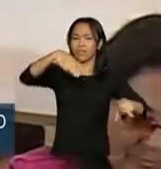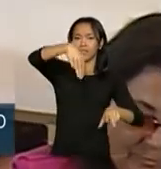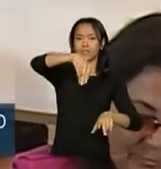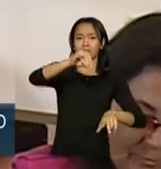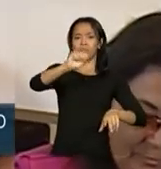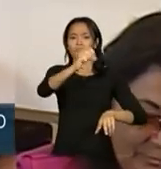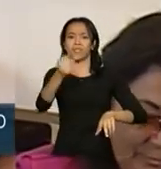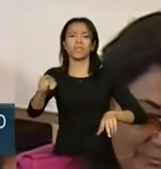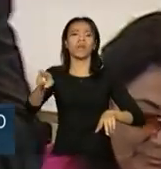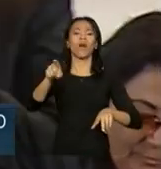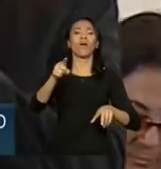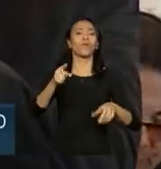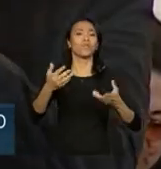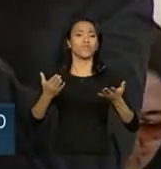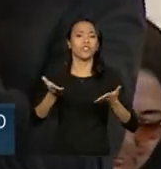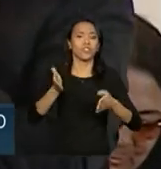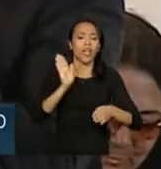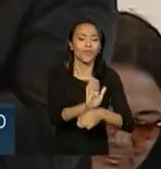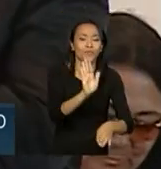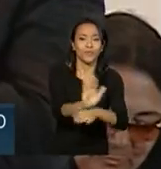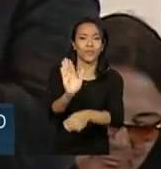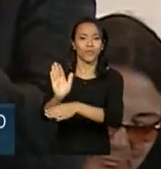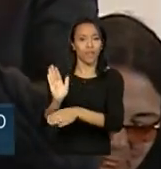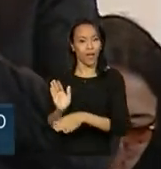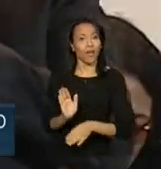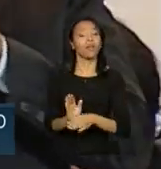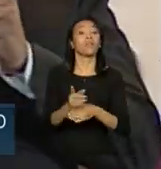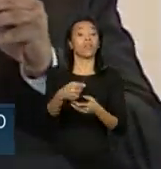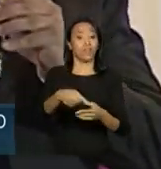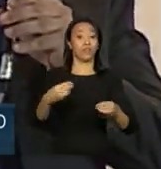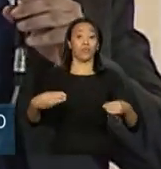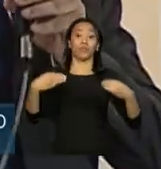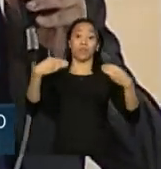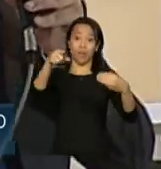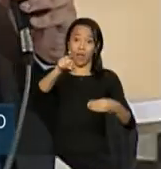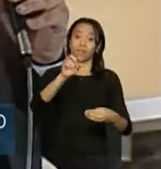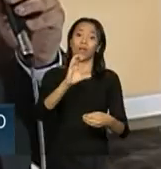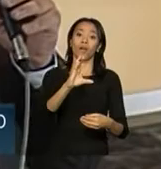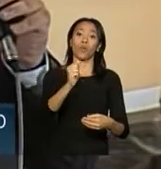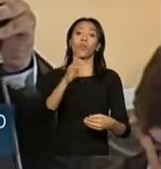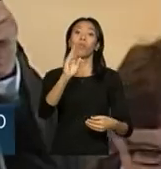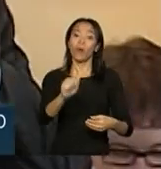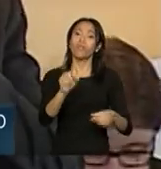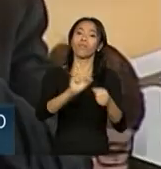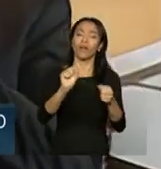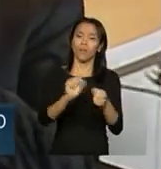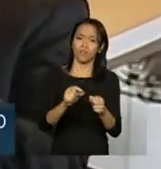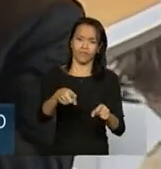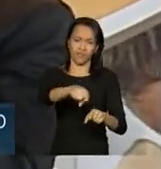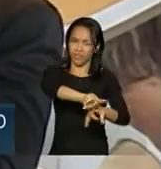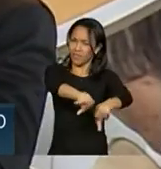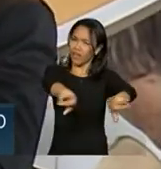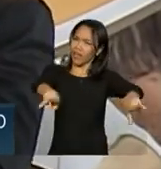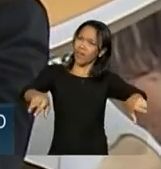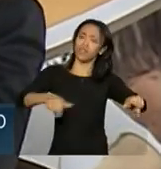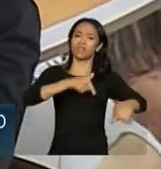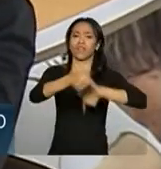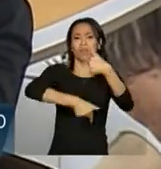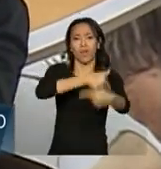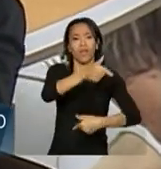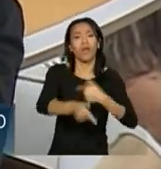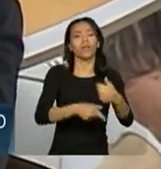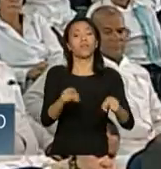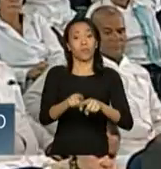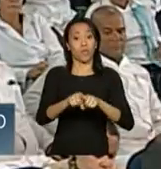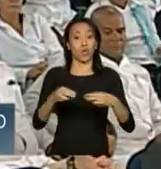solidariedade que o Ministério da Saúde de Cuba faz pelo mundo afora. Vários de vocês trabalharam junto com o Ministério da Saúde do